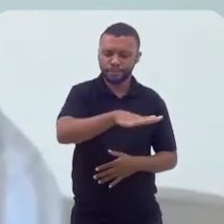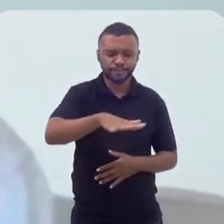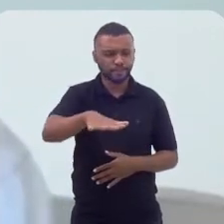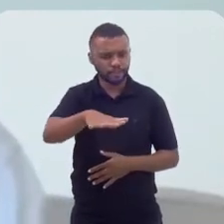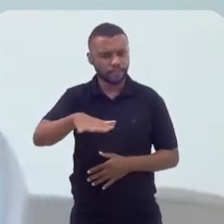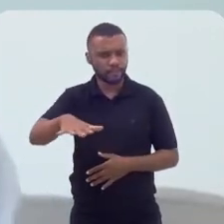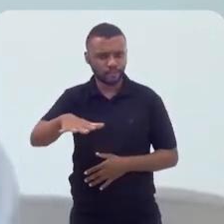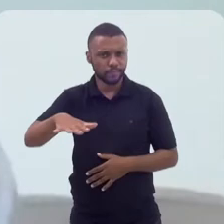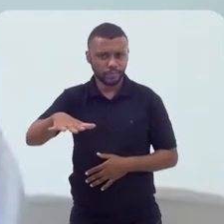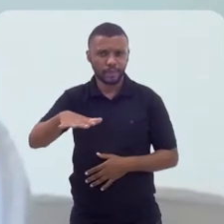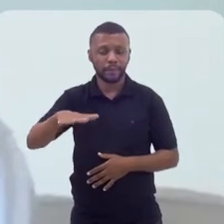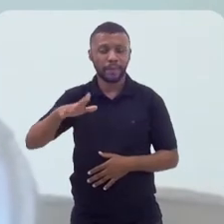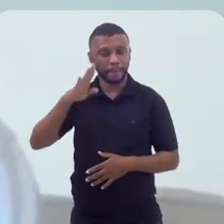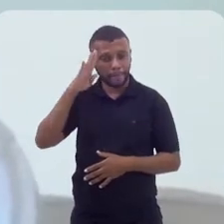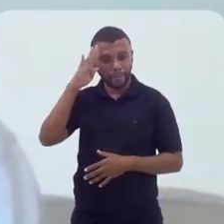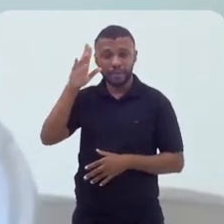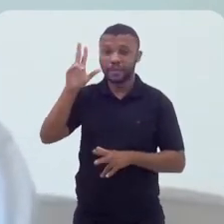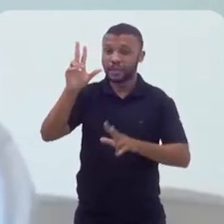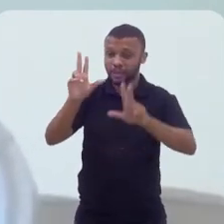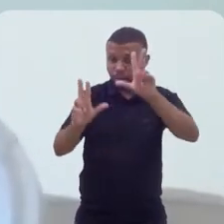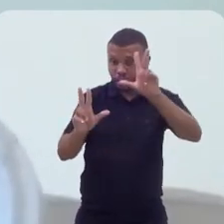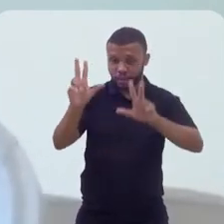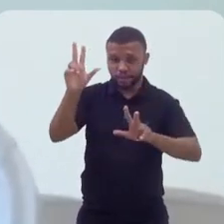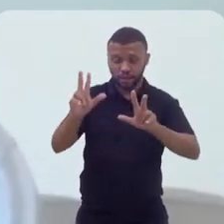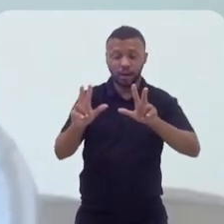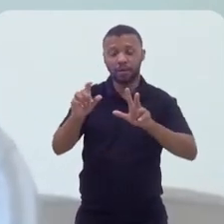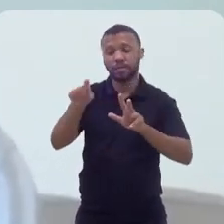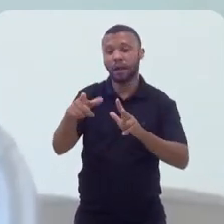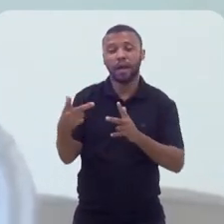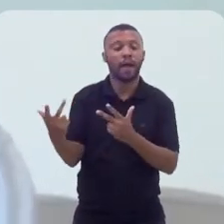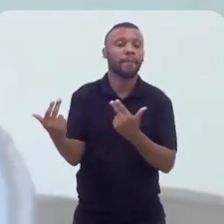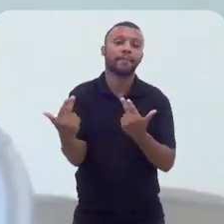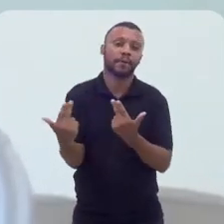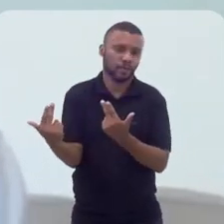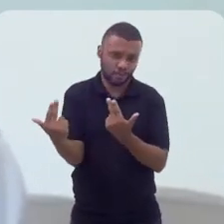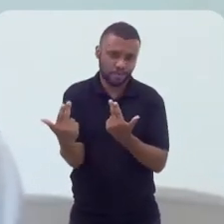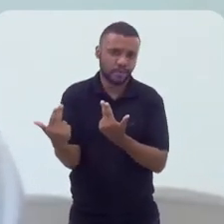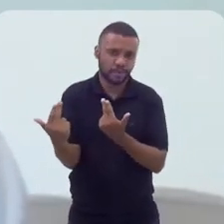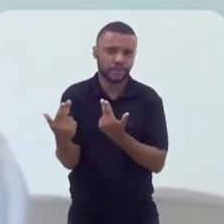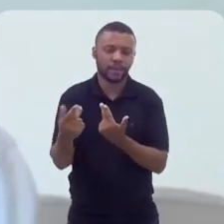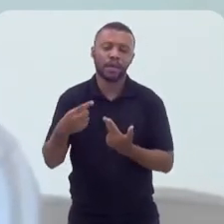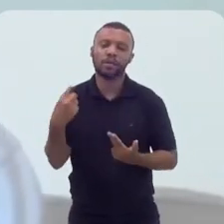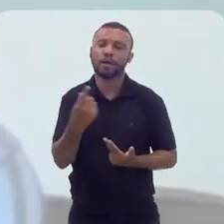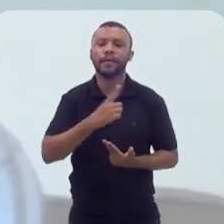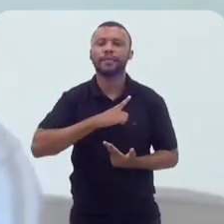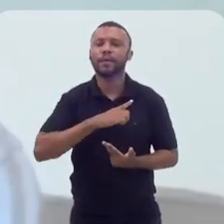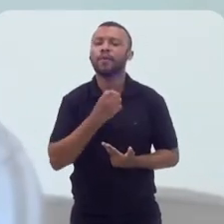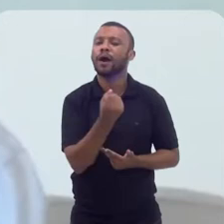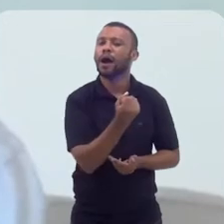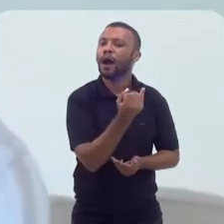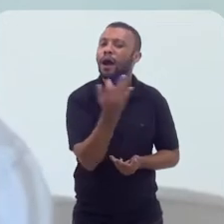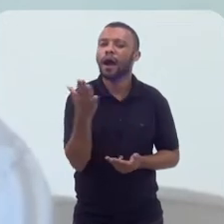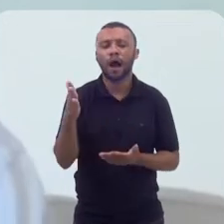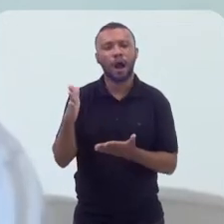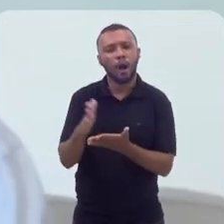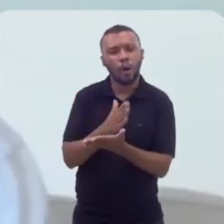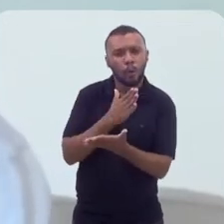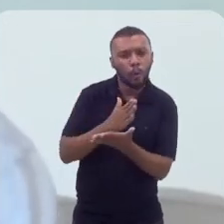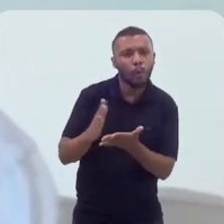cadeias produtivas, e na cadeia produtiva do carnaval não é diferente, nós temos algumas